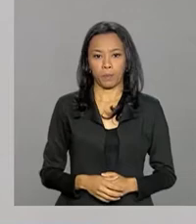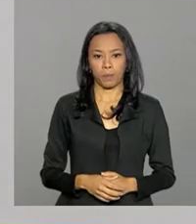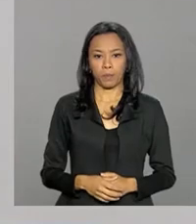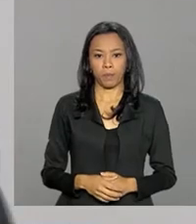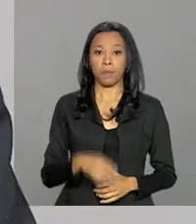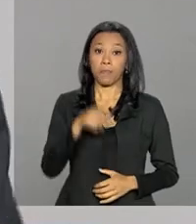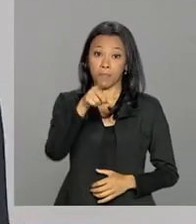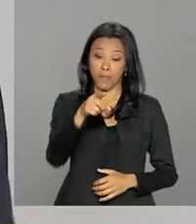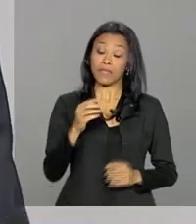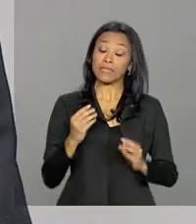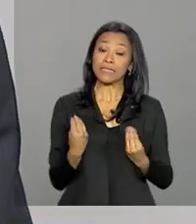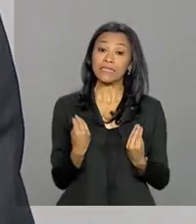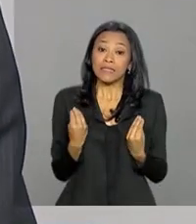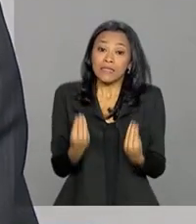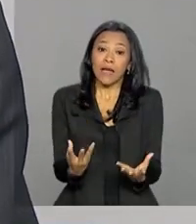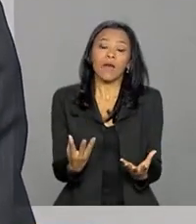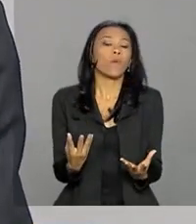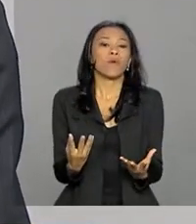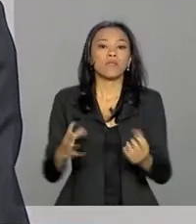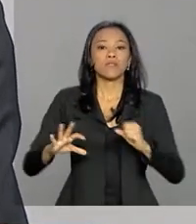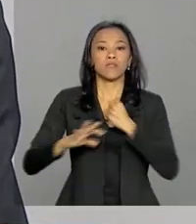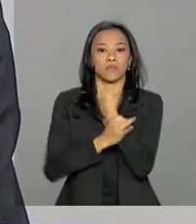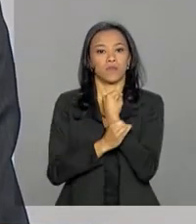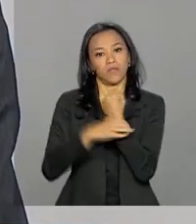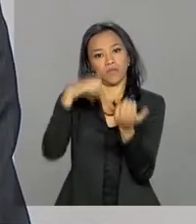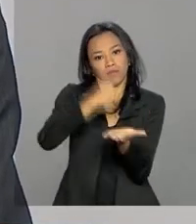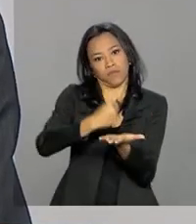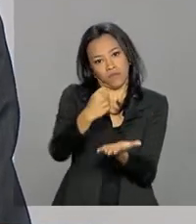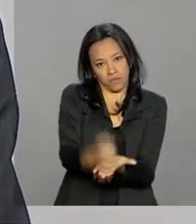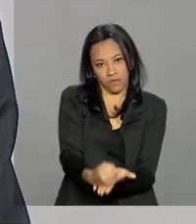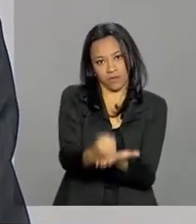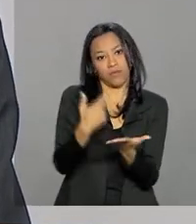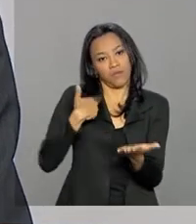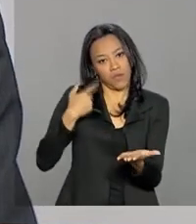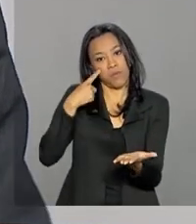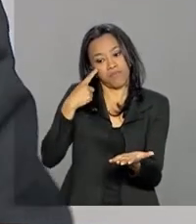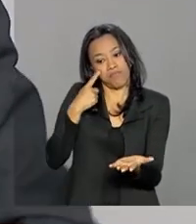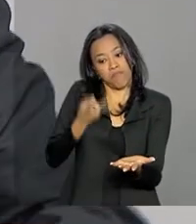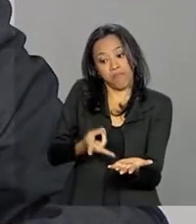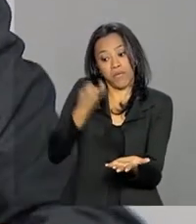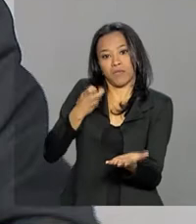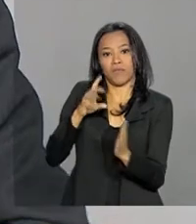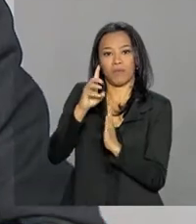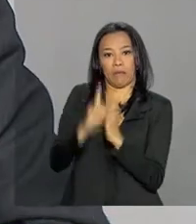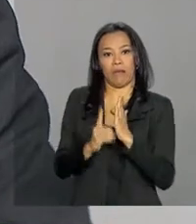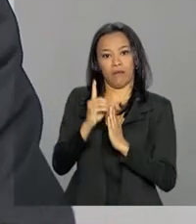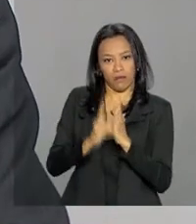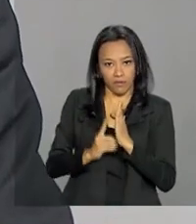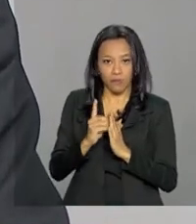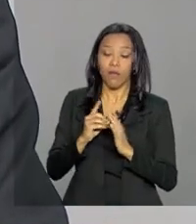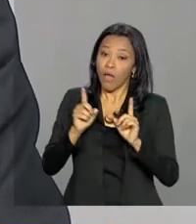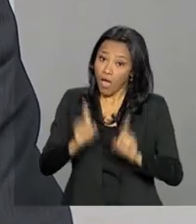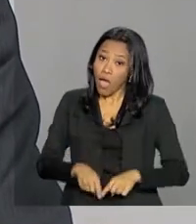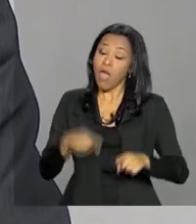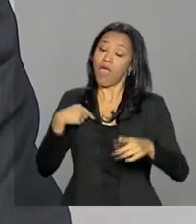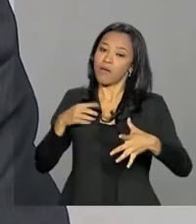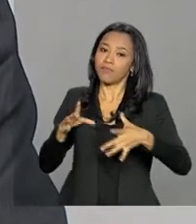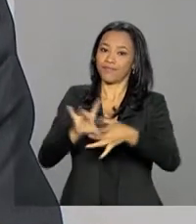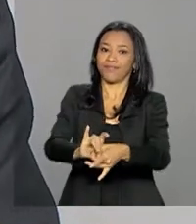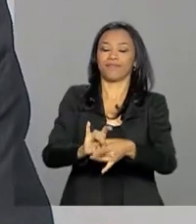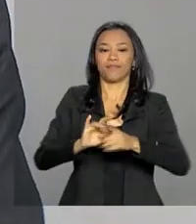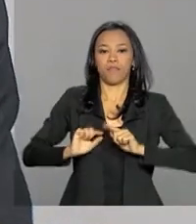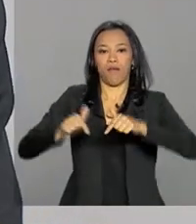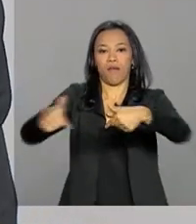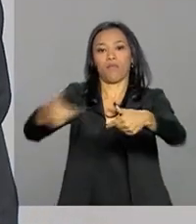Isso dá muita segurança jurídica, é o que eu pude verificar no decreto. Isso tem sido uma tônica do nosso governo, porque